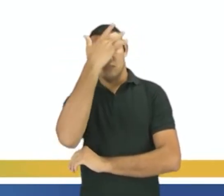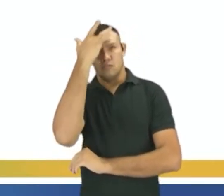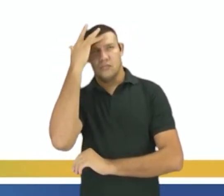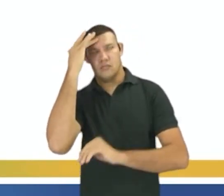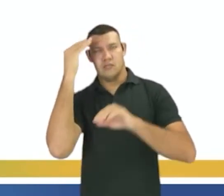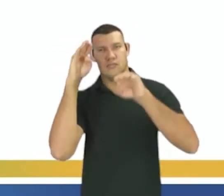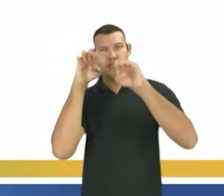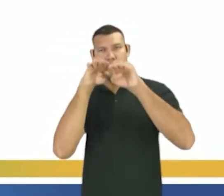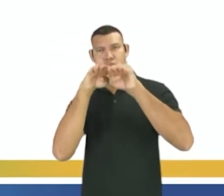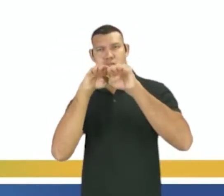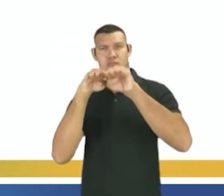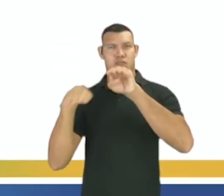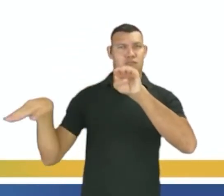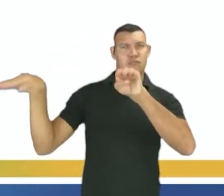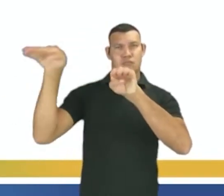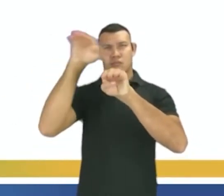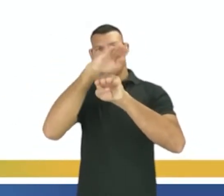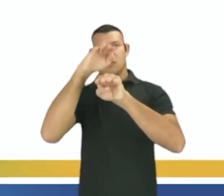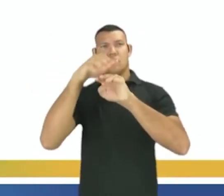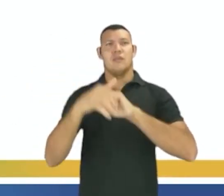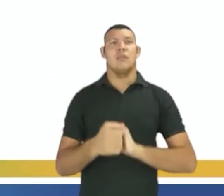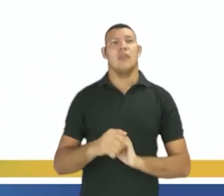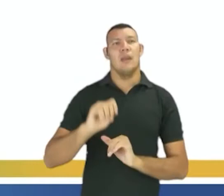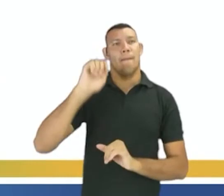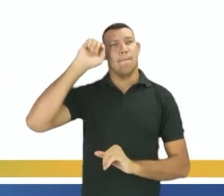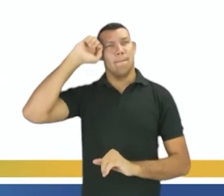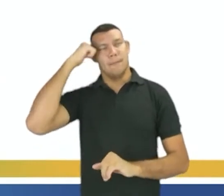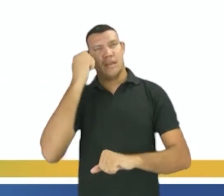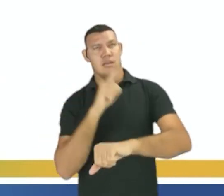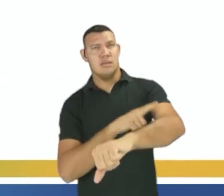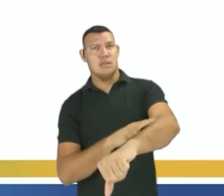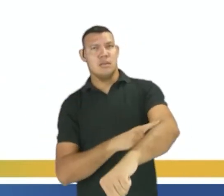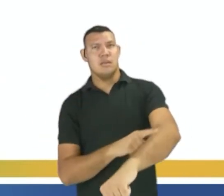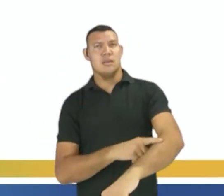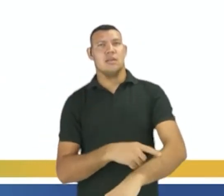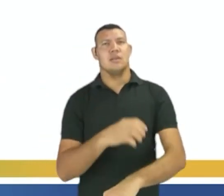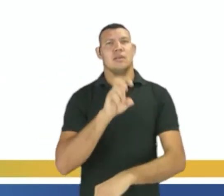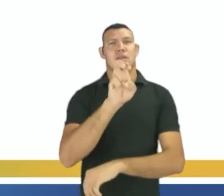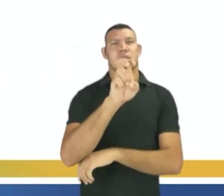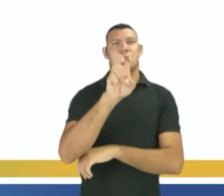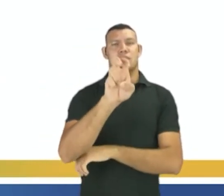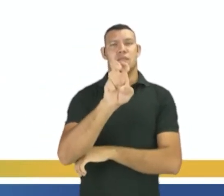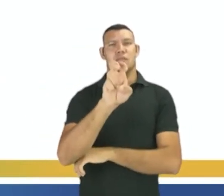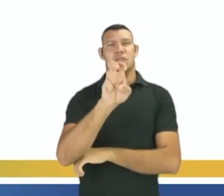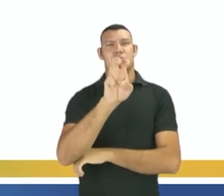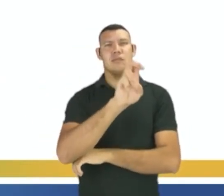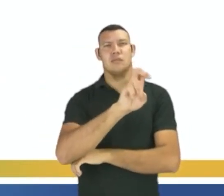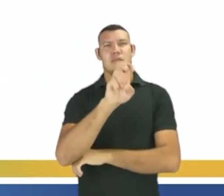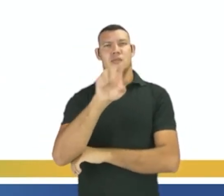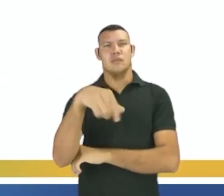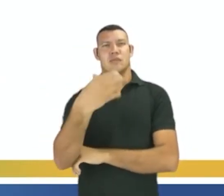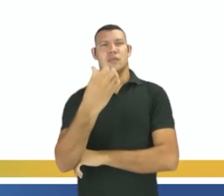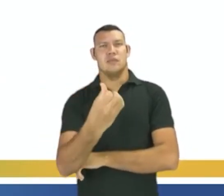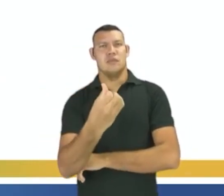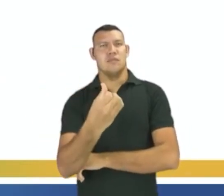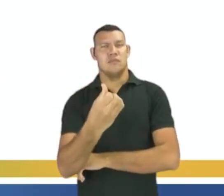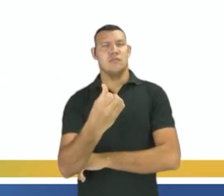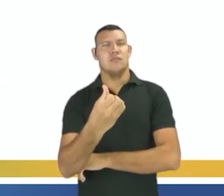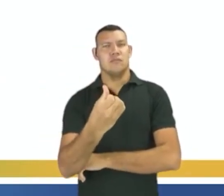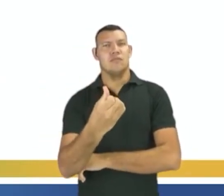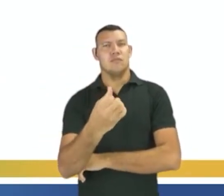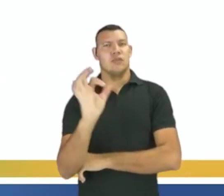superior preto ou pardo apenas com 55,6. E aí a gente observa que